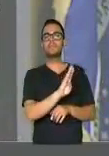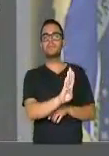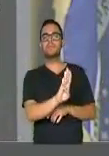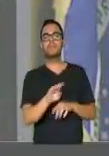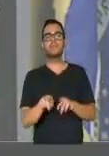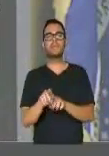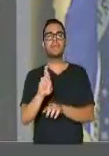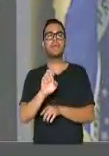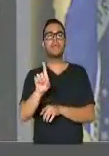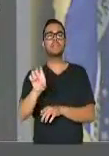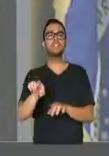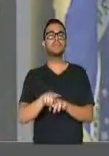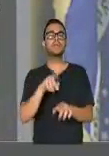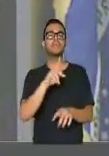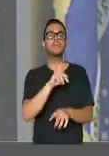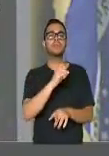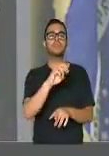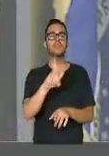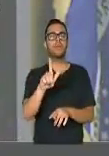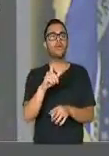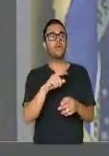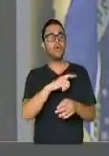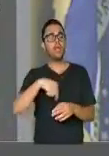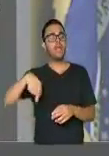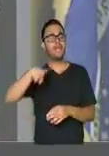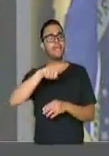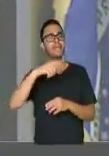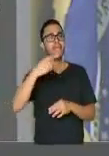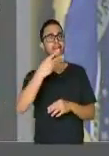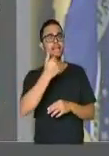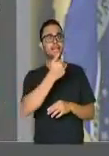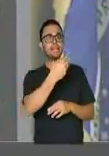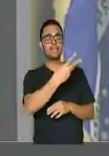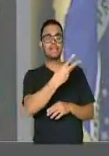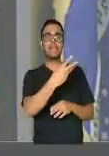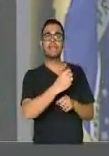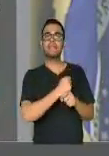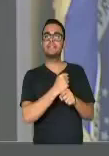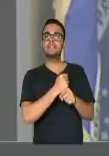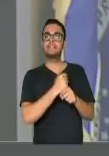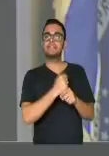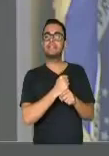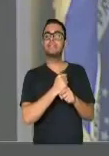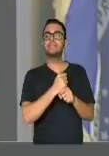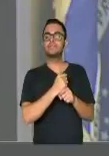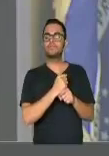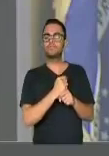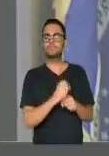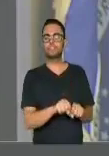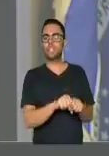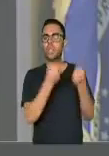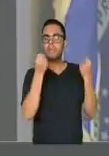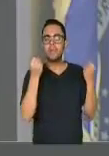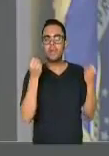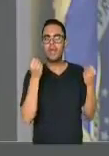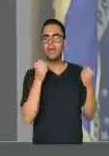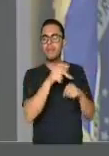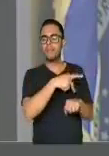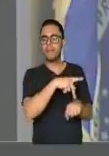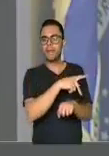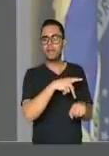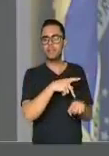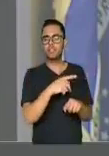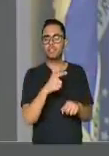PSOL. Eles ficaram 13 anos governando o país, quebraram o país, o Lula e a Dilma montou o maior